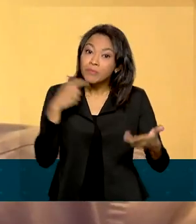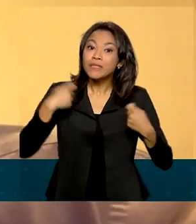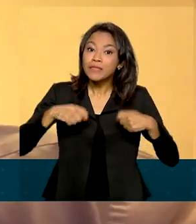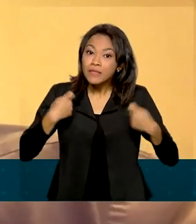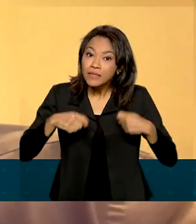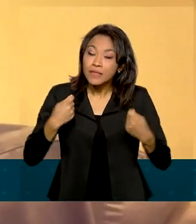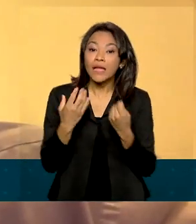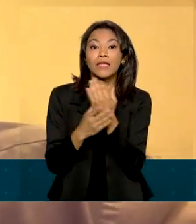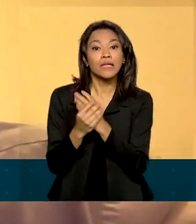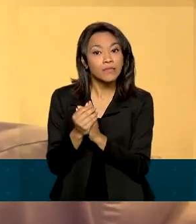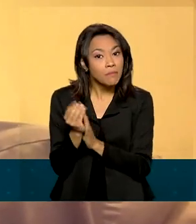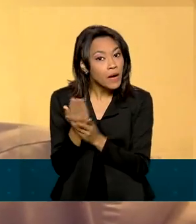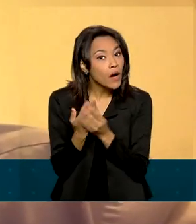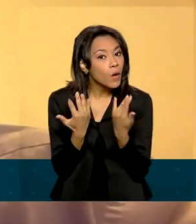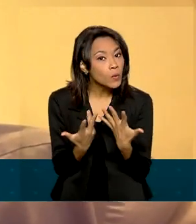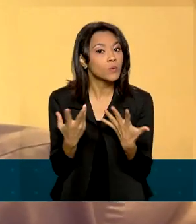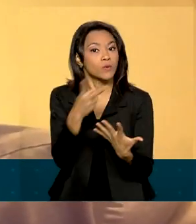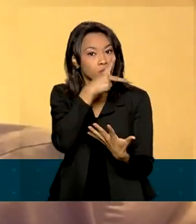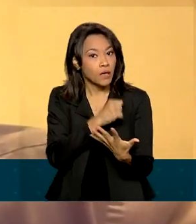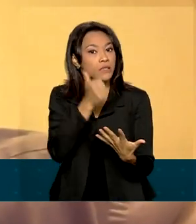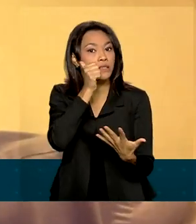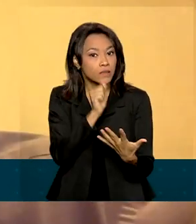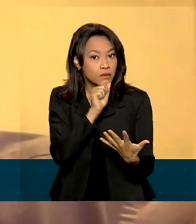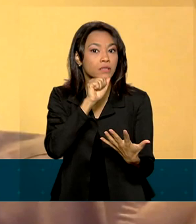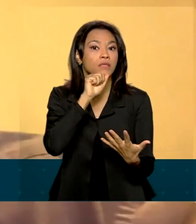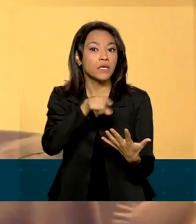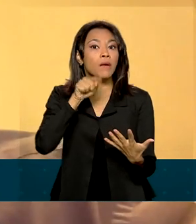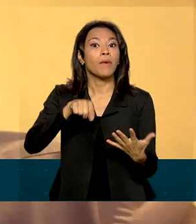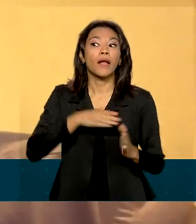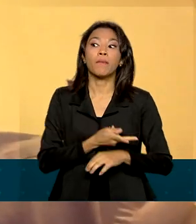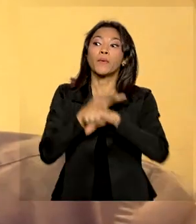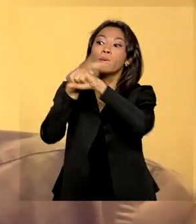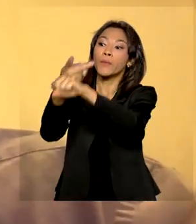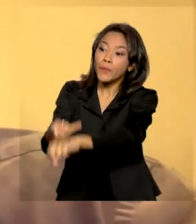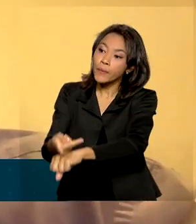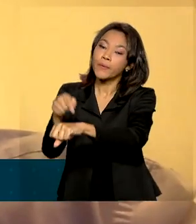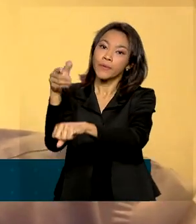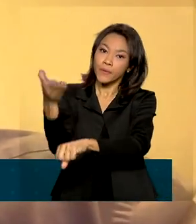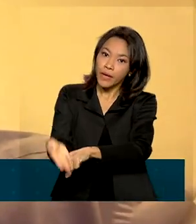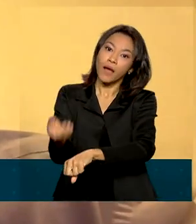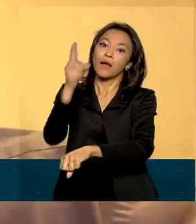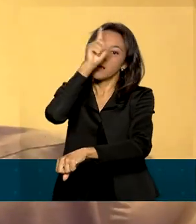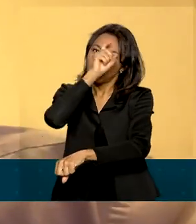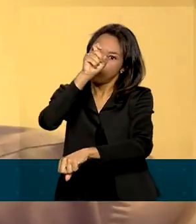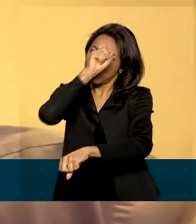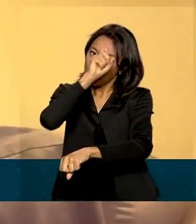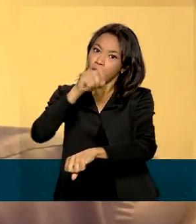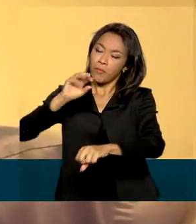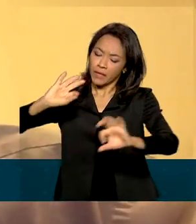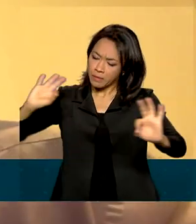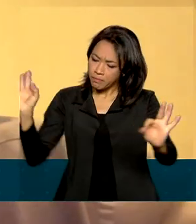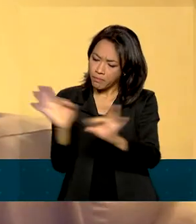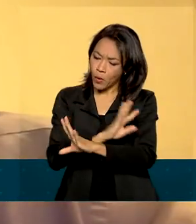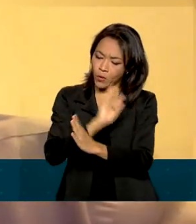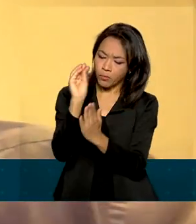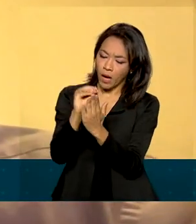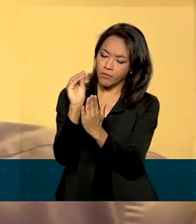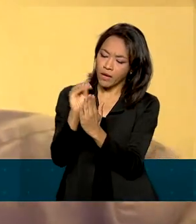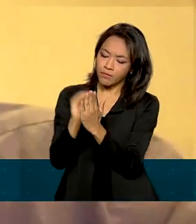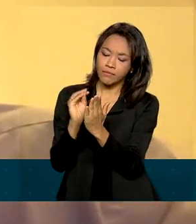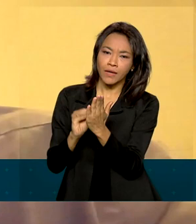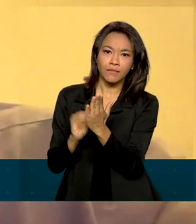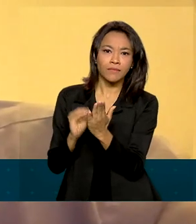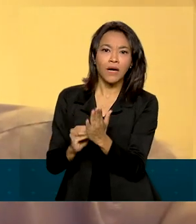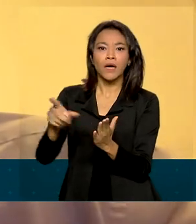principalmente em cada consulta médica, para que possa ser completada e consultada